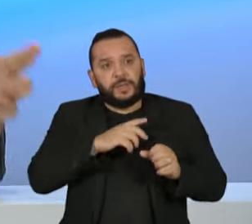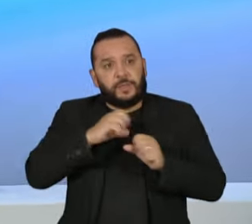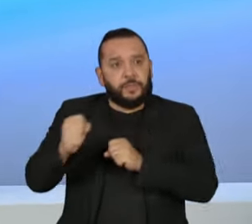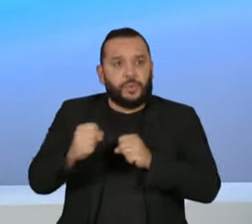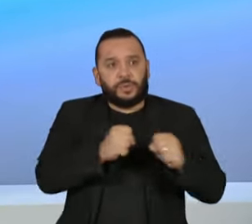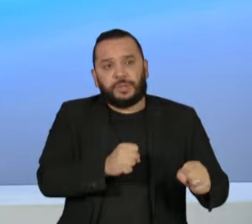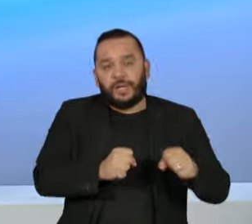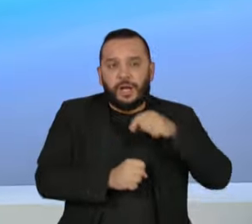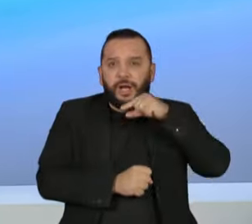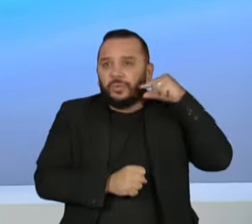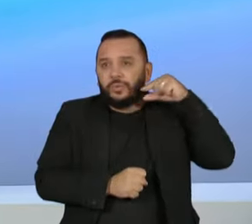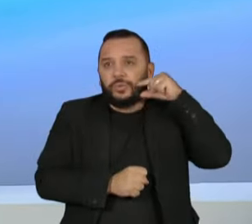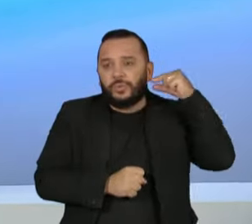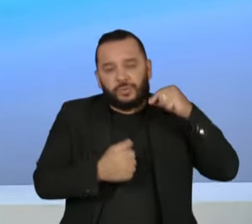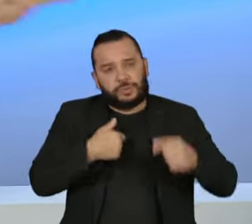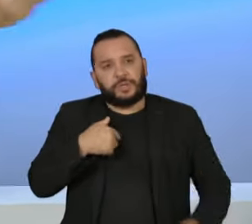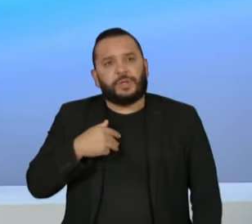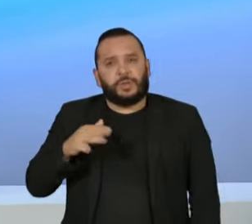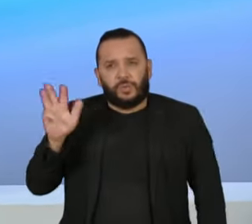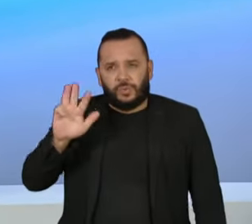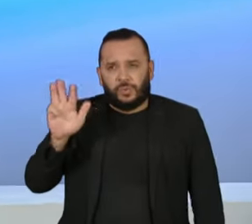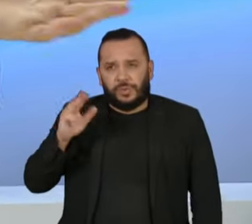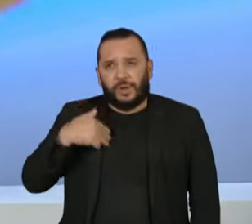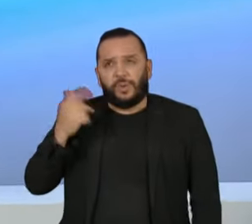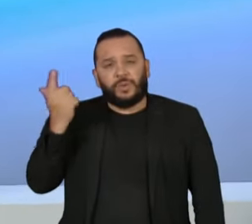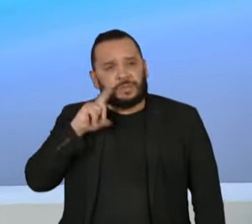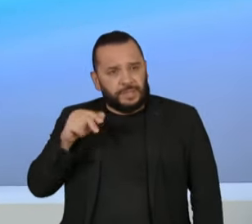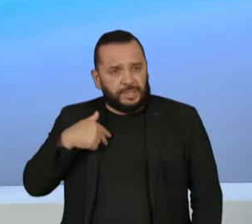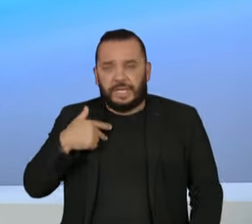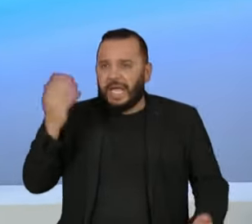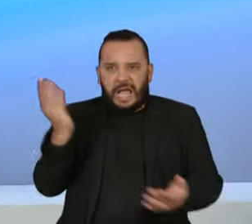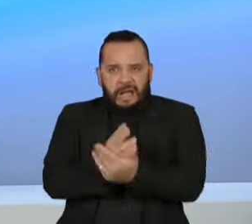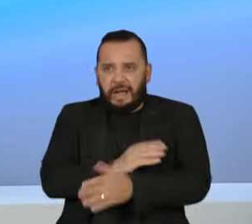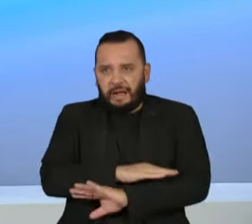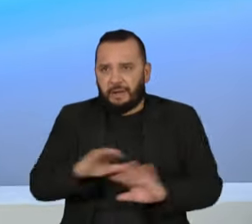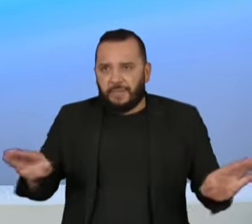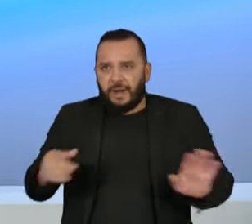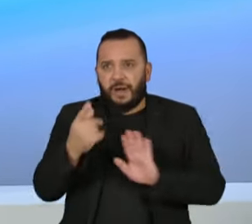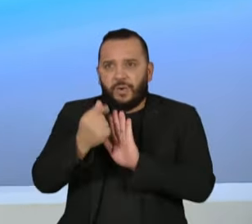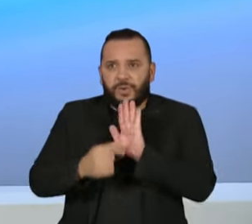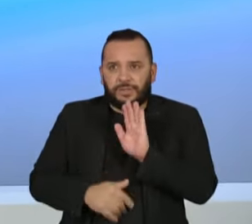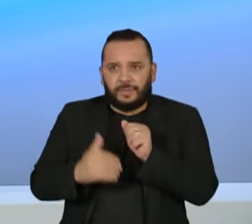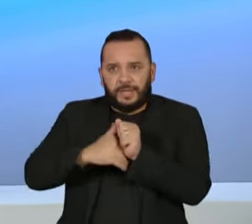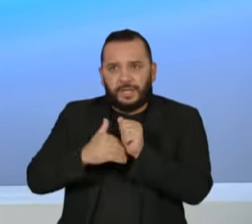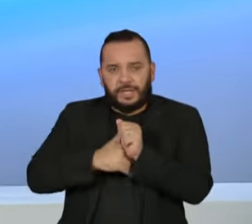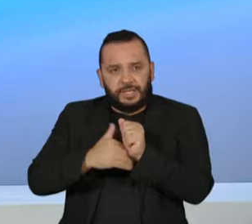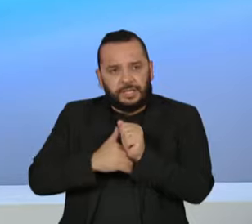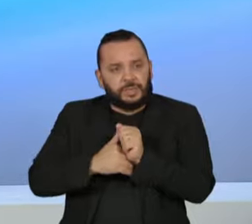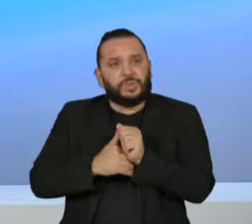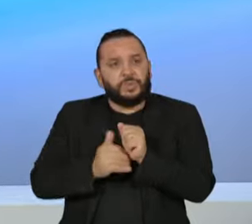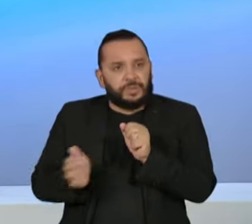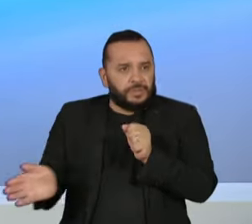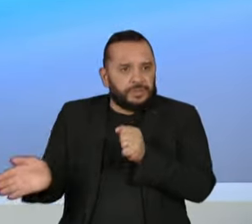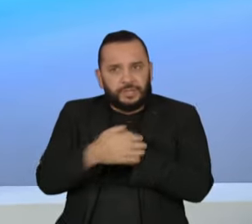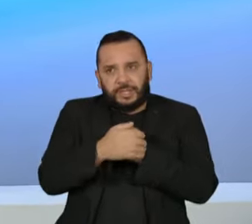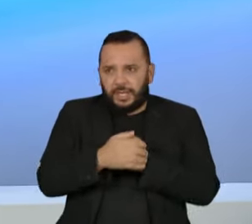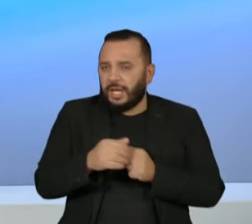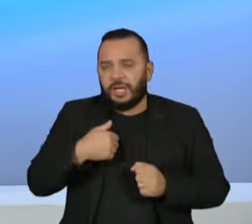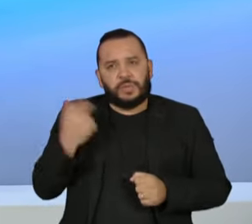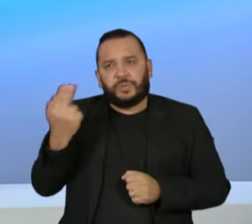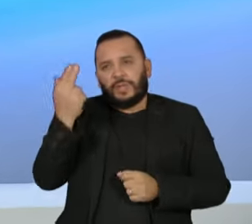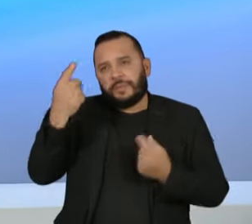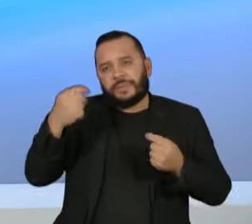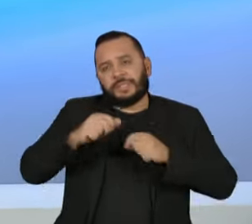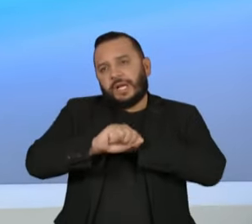Lira, o novo governo vai conseguir convencer. Vamos acabar com isso. O orçamento secreto não serve. A gente precisa ter mais